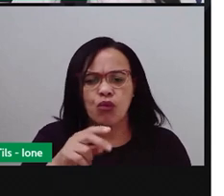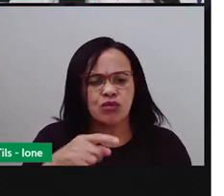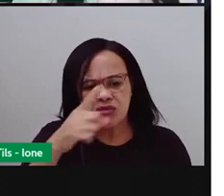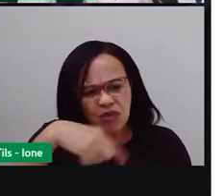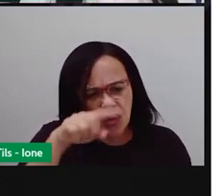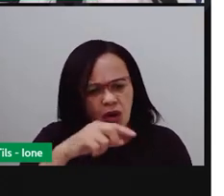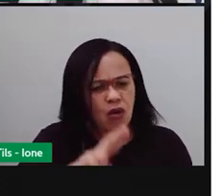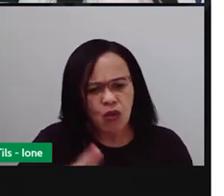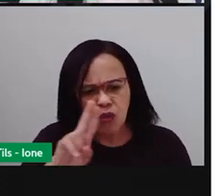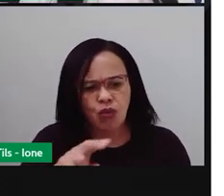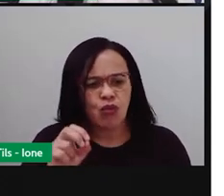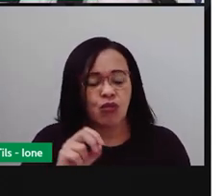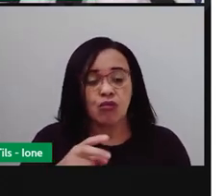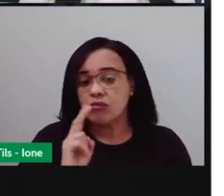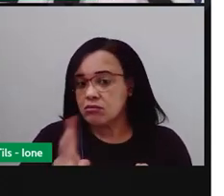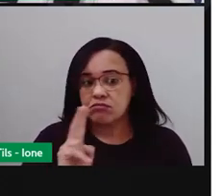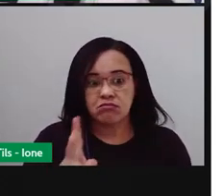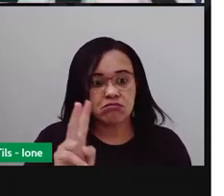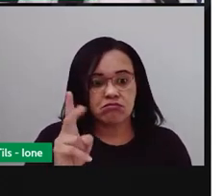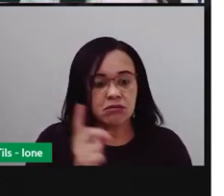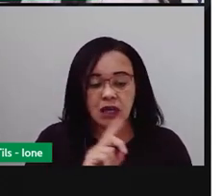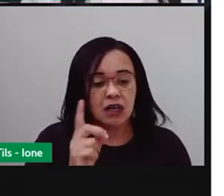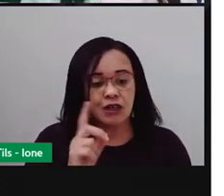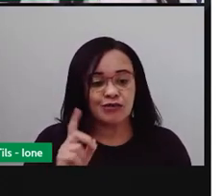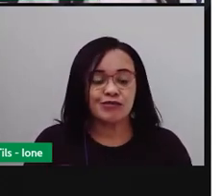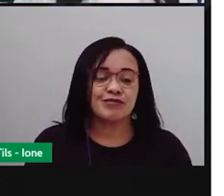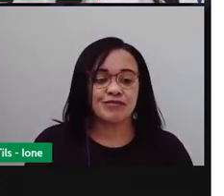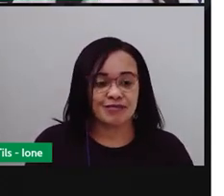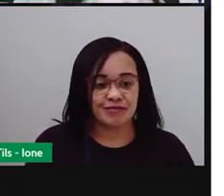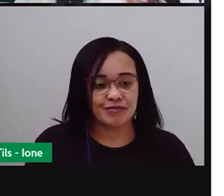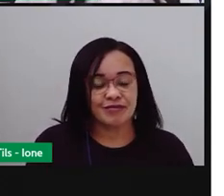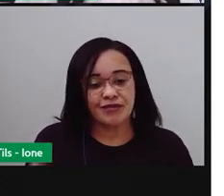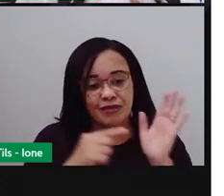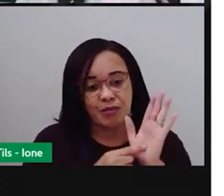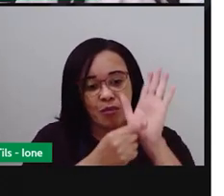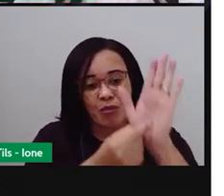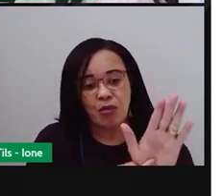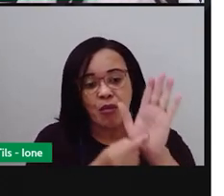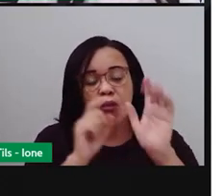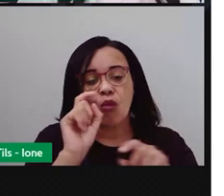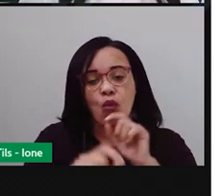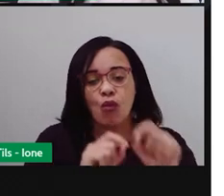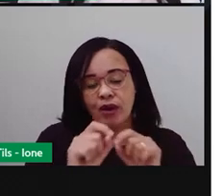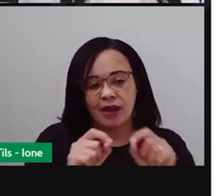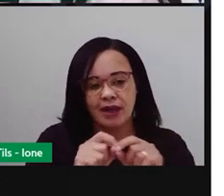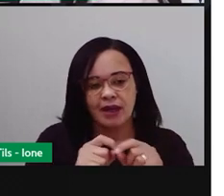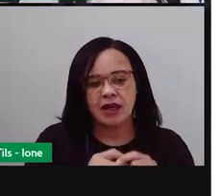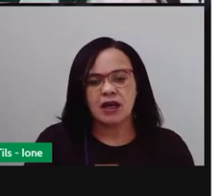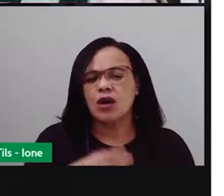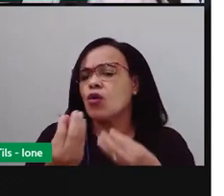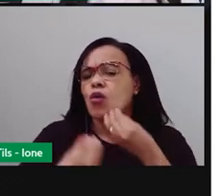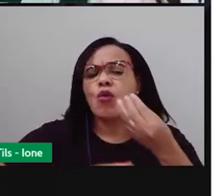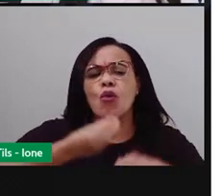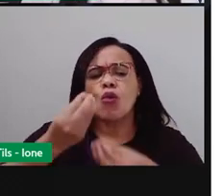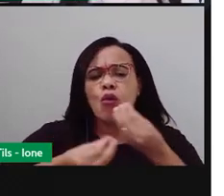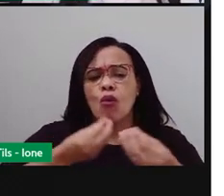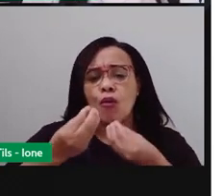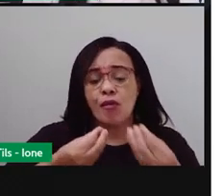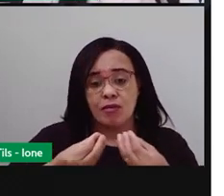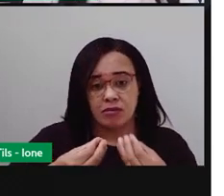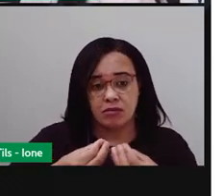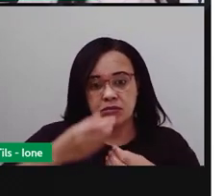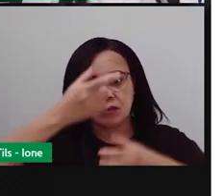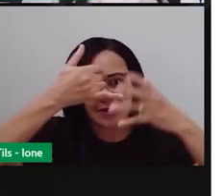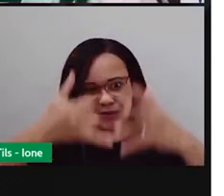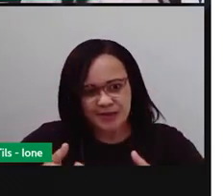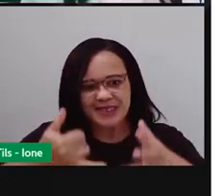Vou mostrar para vocês agora essas medidas e vou conversar um pouco com vocês